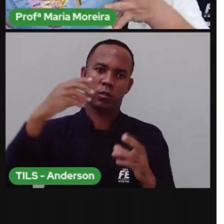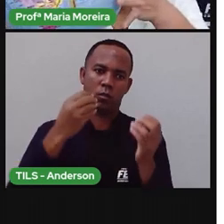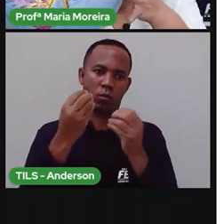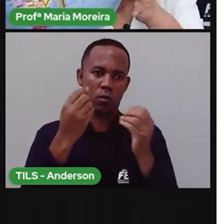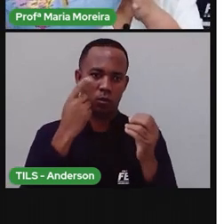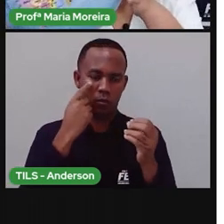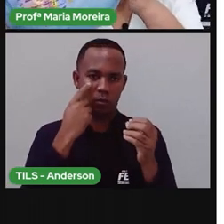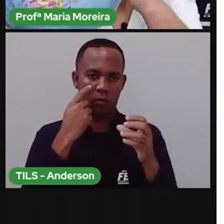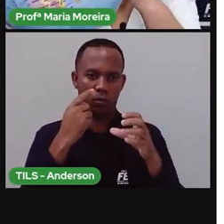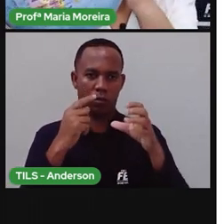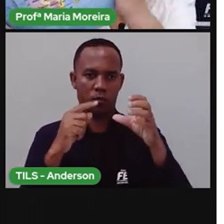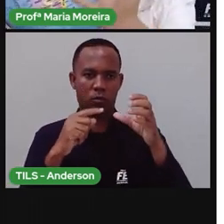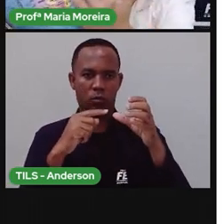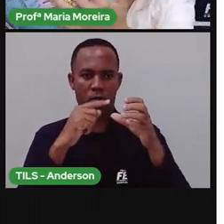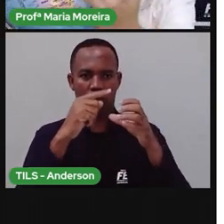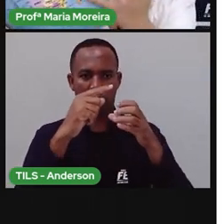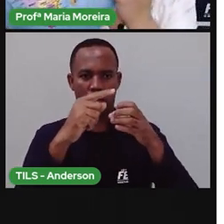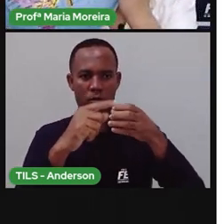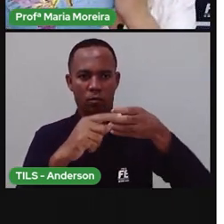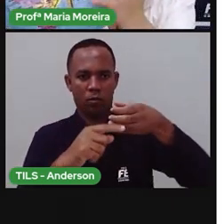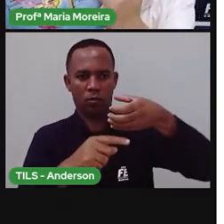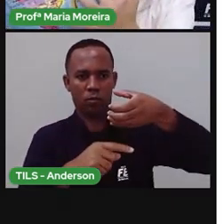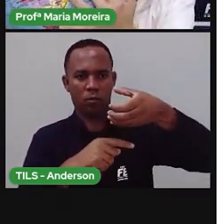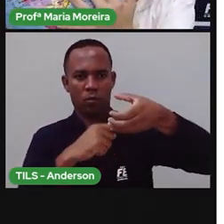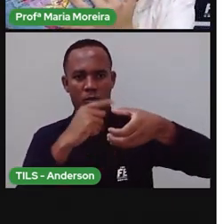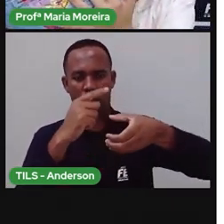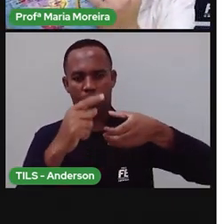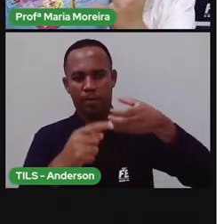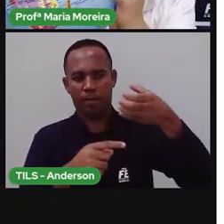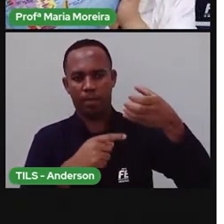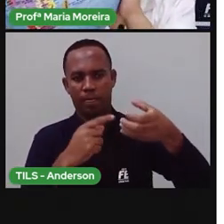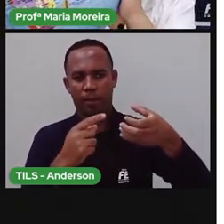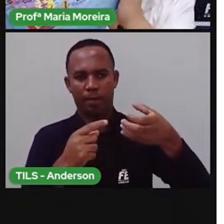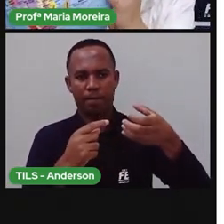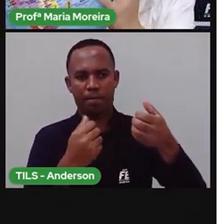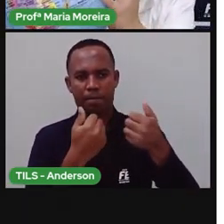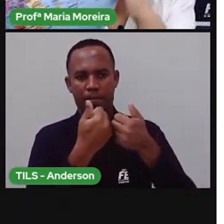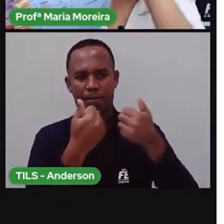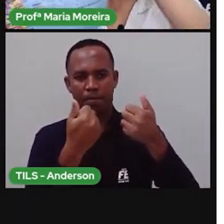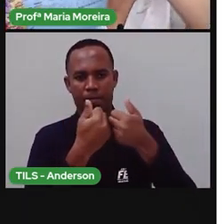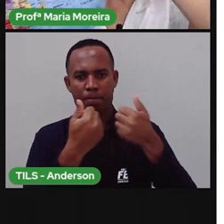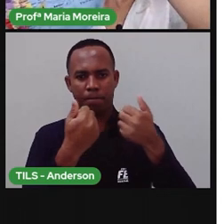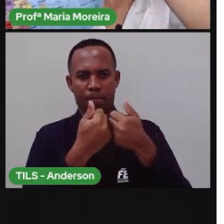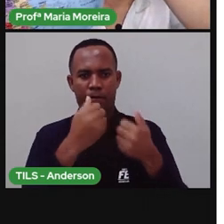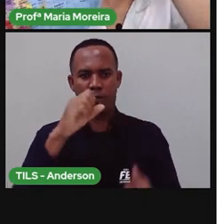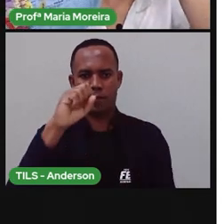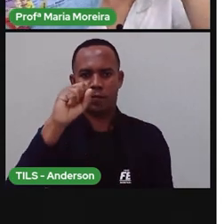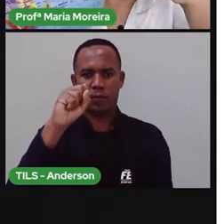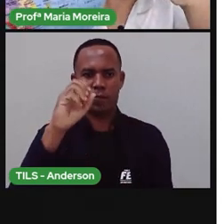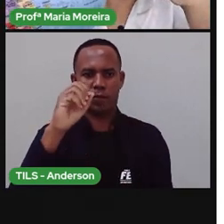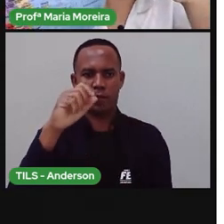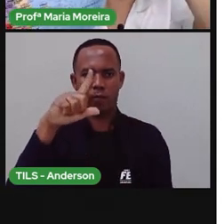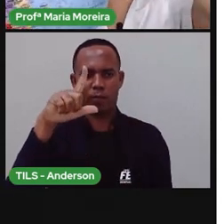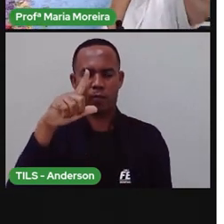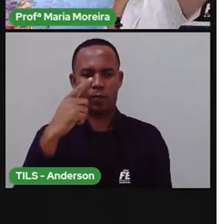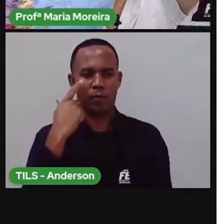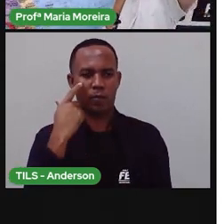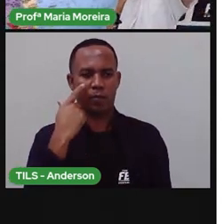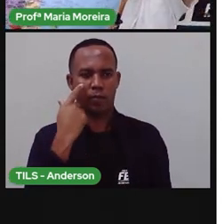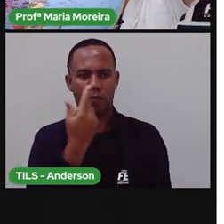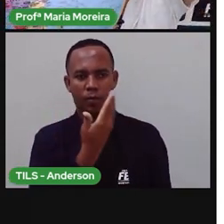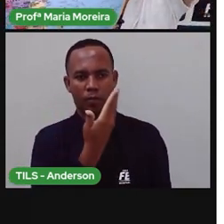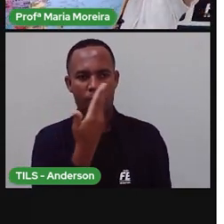do meio, tá? Essa daqui, ela acaba mesmo ficando mais próxima do Sol, porque é o quê? Está um pouquinho para frente.